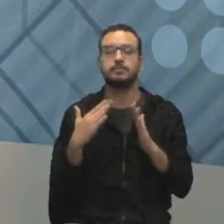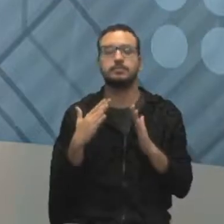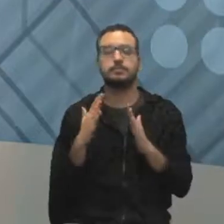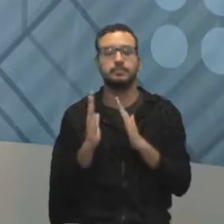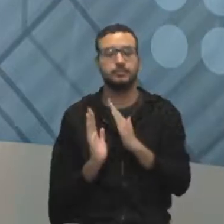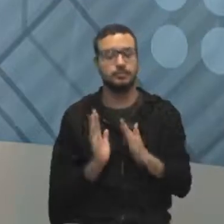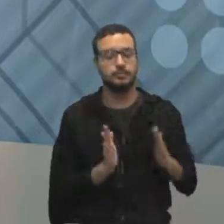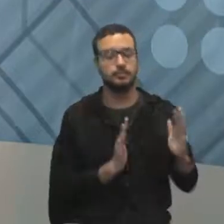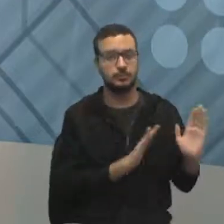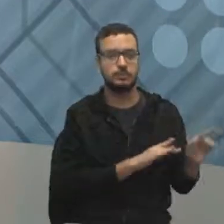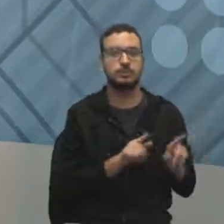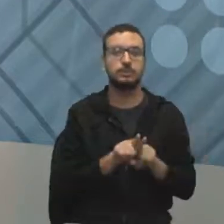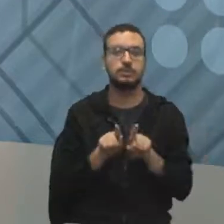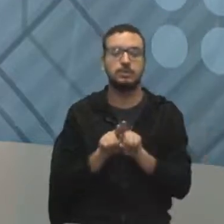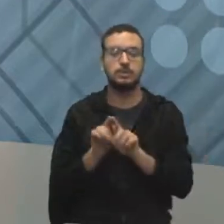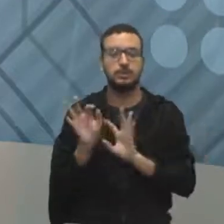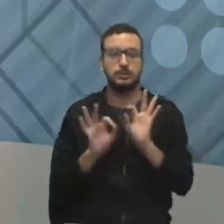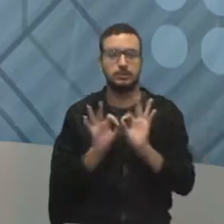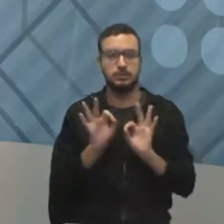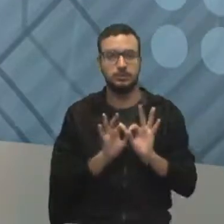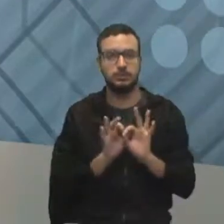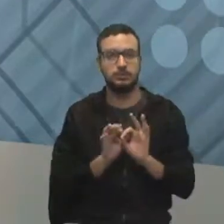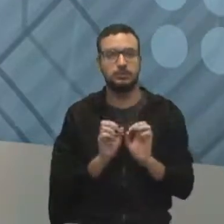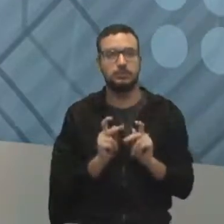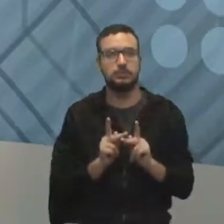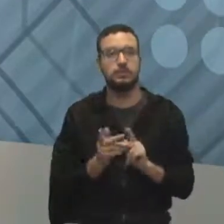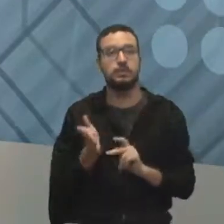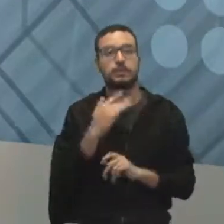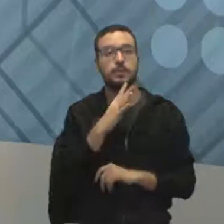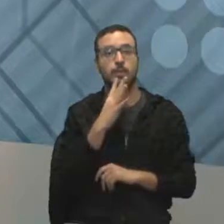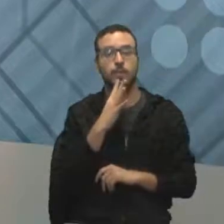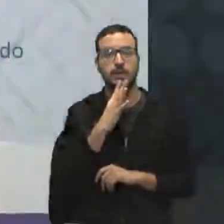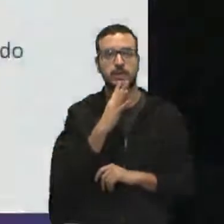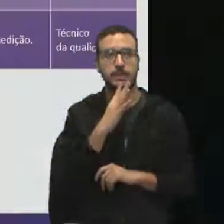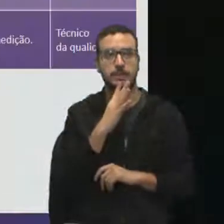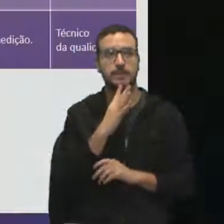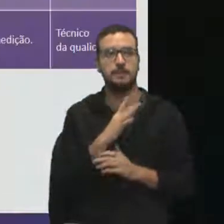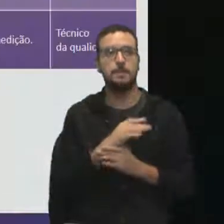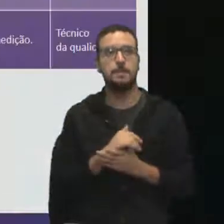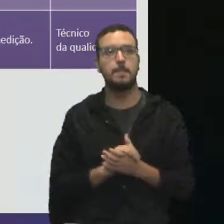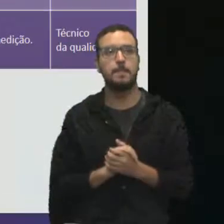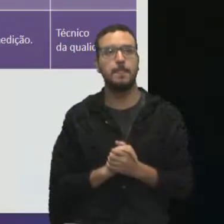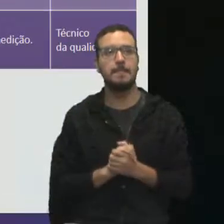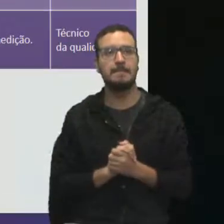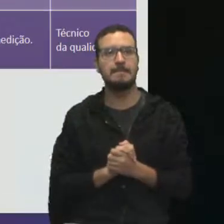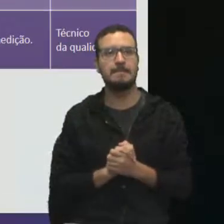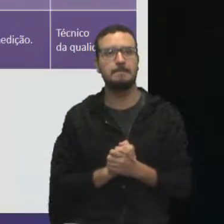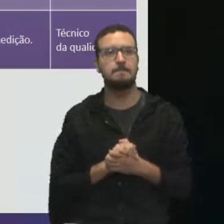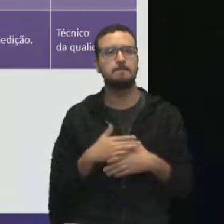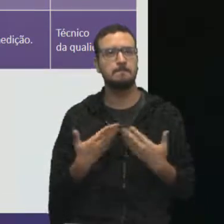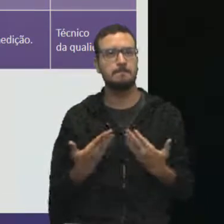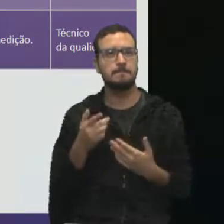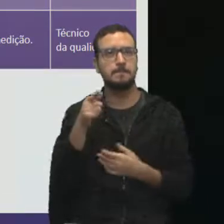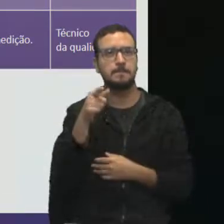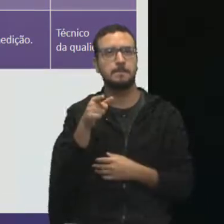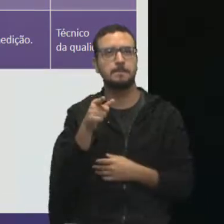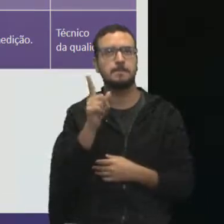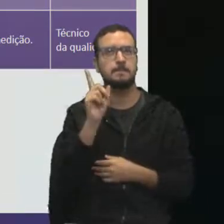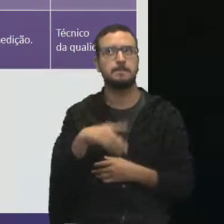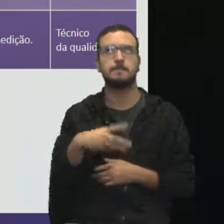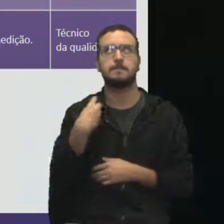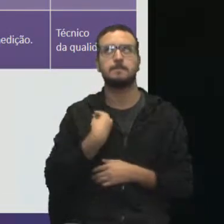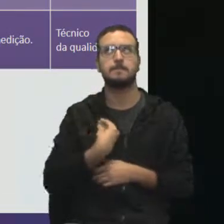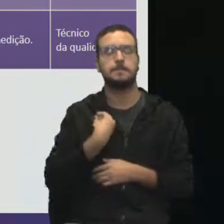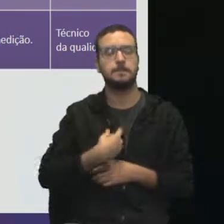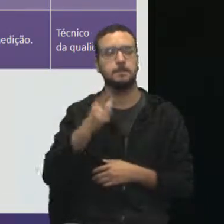E no nosso caso, para gerenciamento de projeto. Então, vamos conhecer essas ferramentas de controle. Você, então, lá no dia a dia,